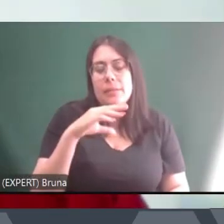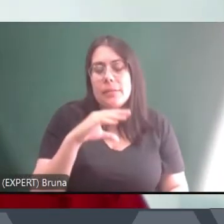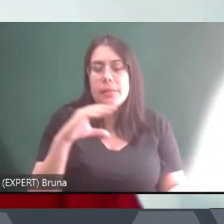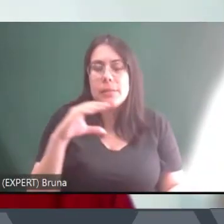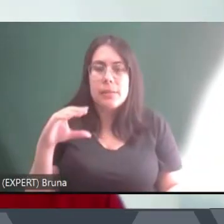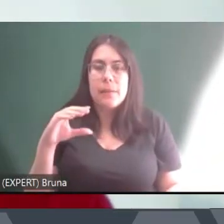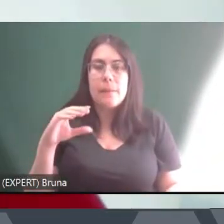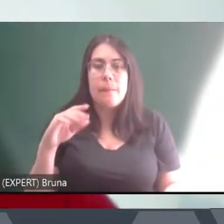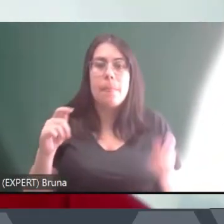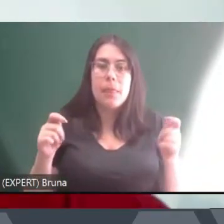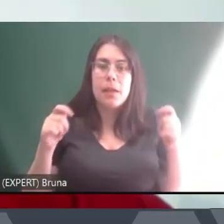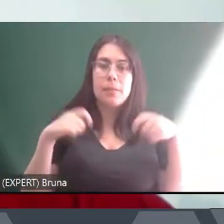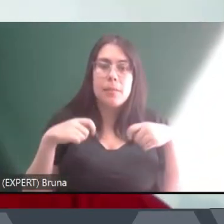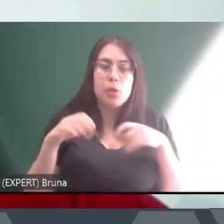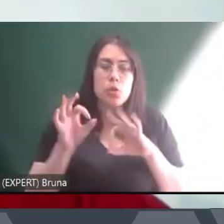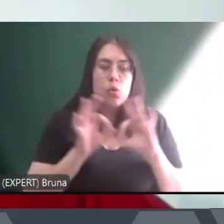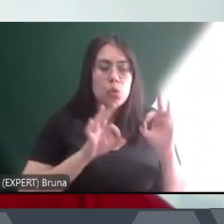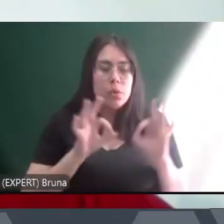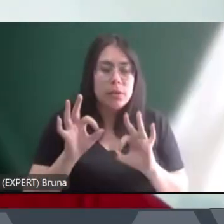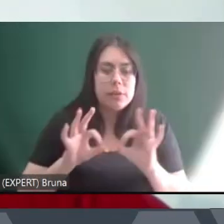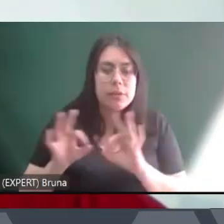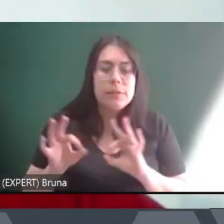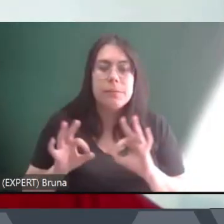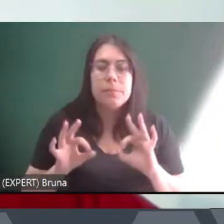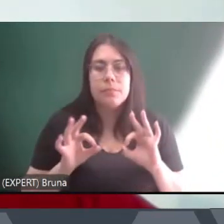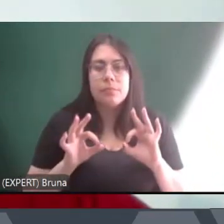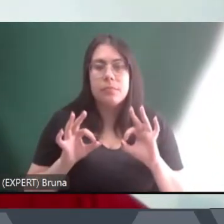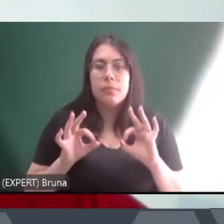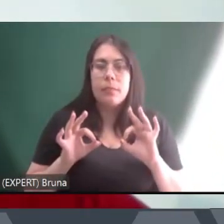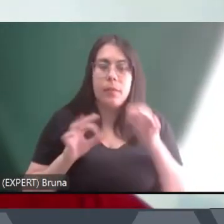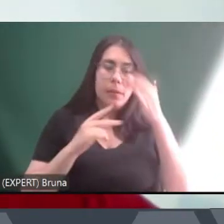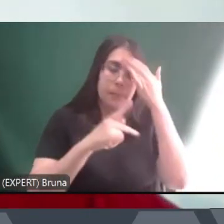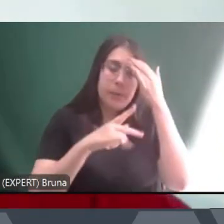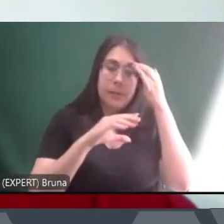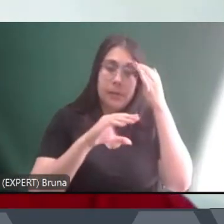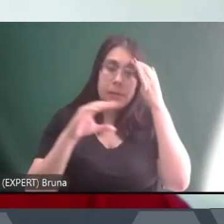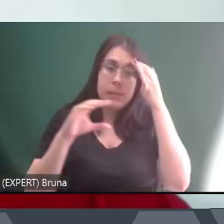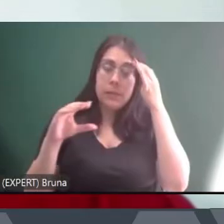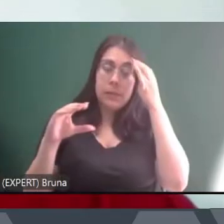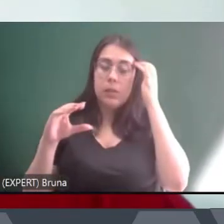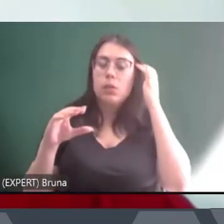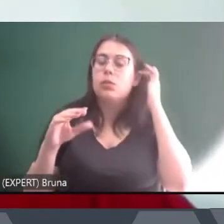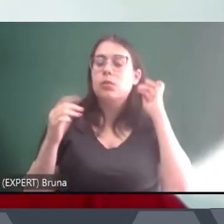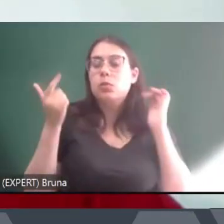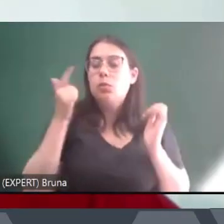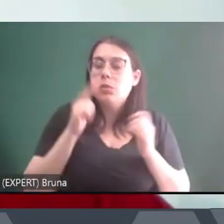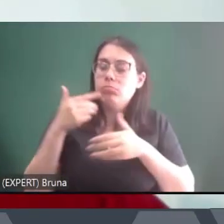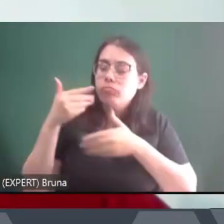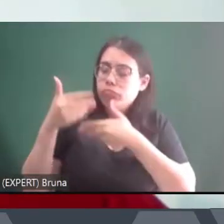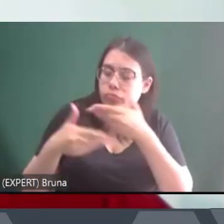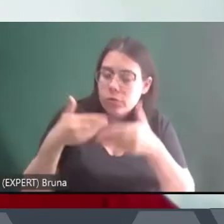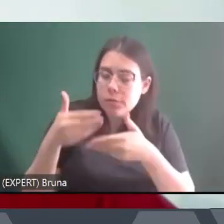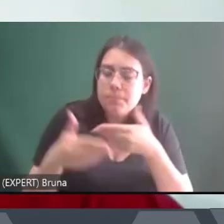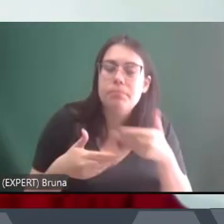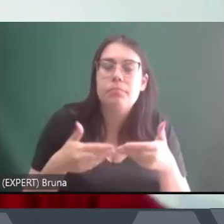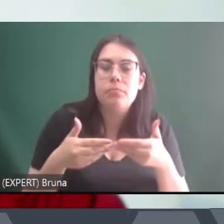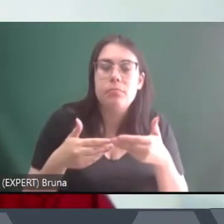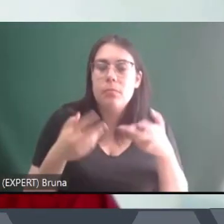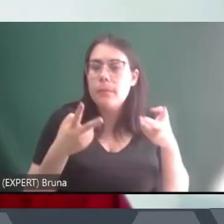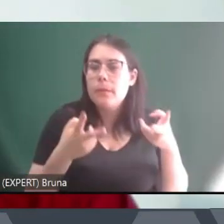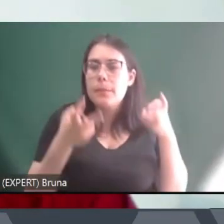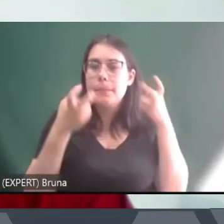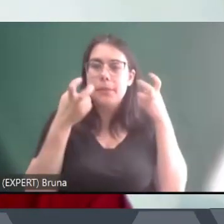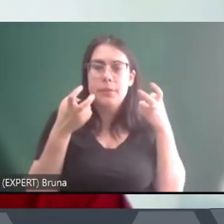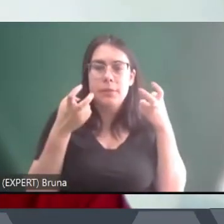capacidade de organização do crime o PCC passa a dar novos passos porque ele percebe que aquela venda